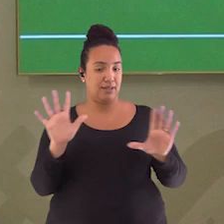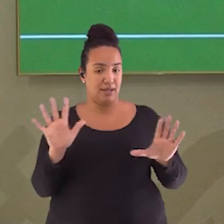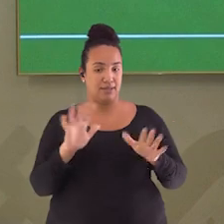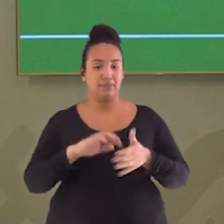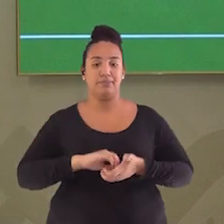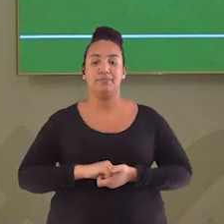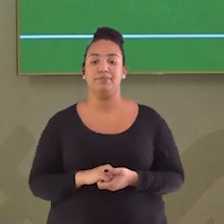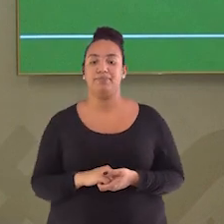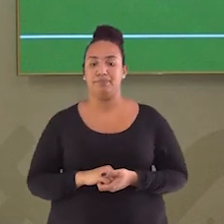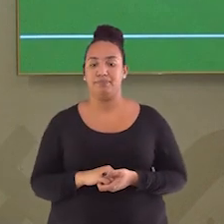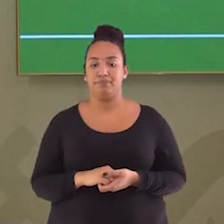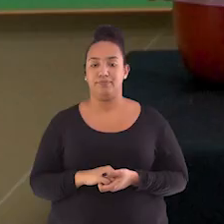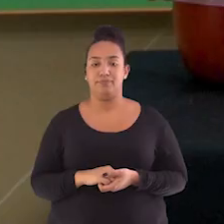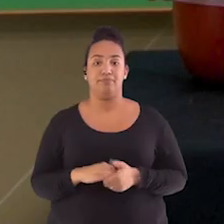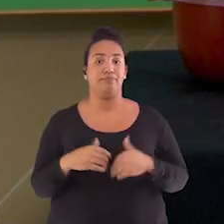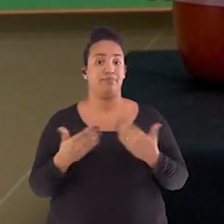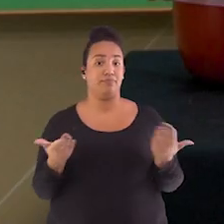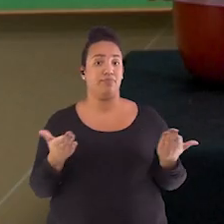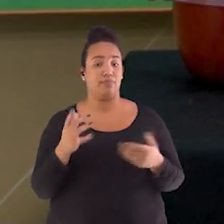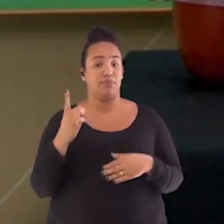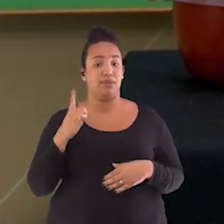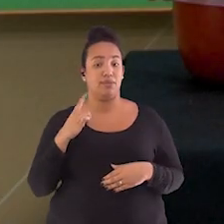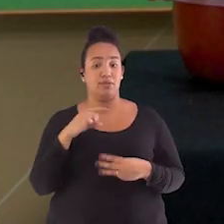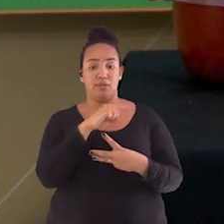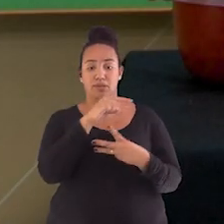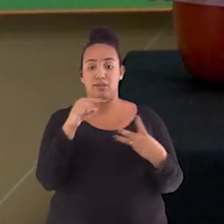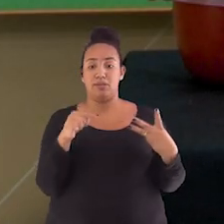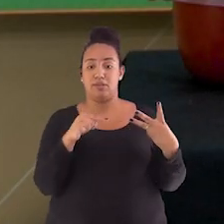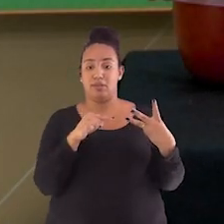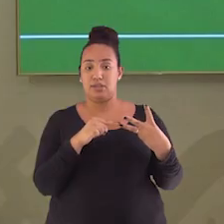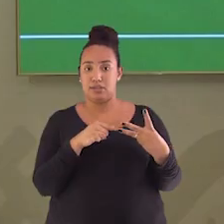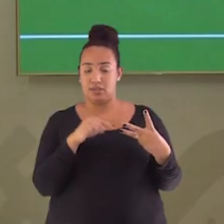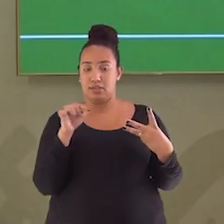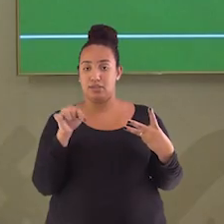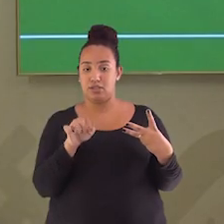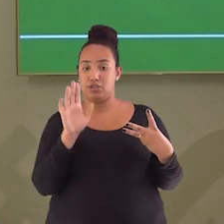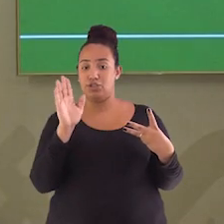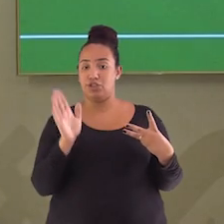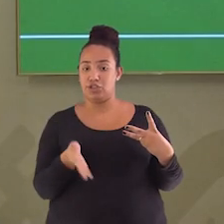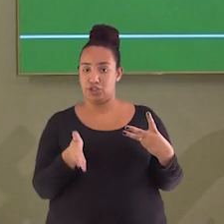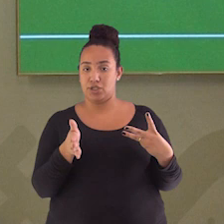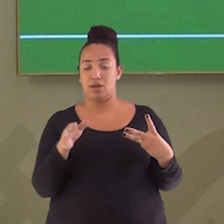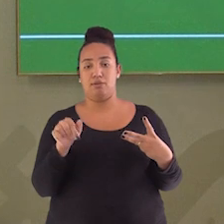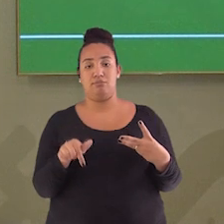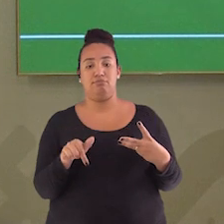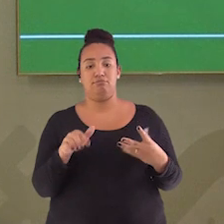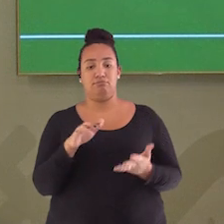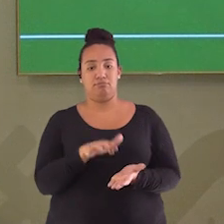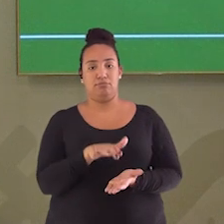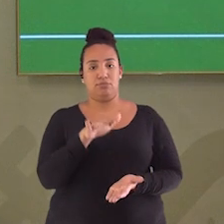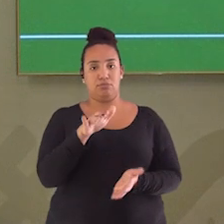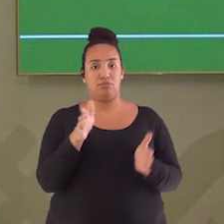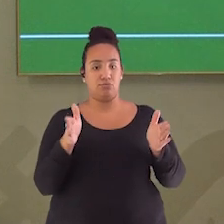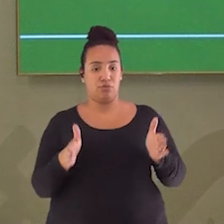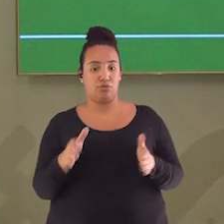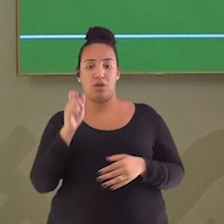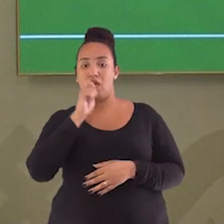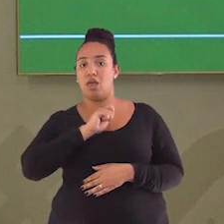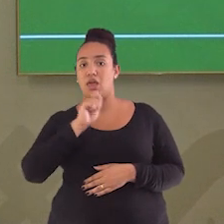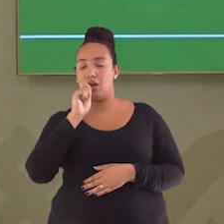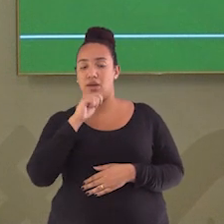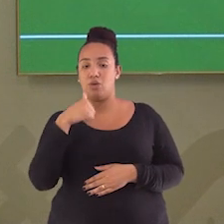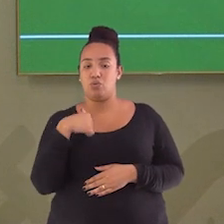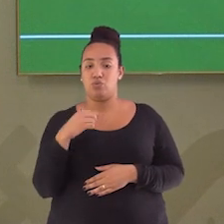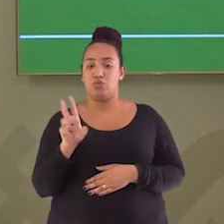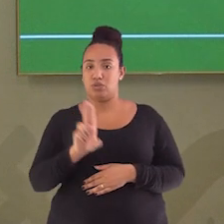E aqui eu tenho já os potes cortados na parte superior, que eu fiz com uma tesoura, e